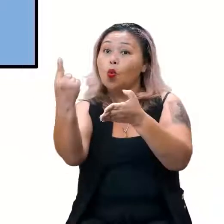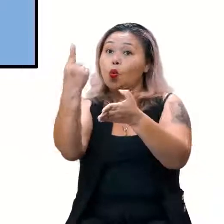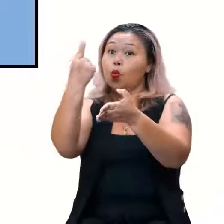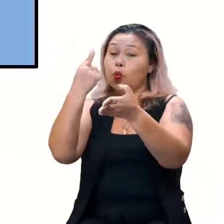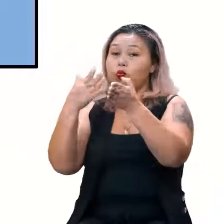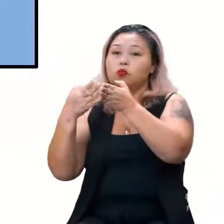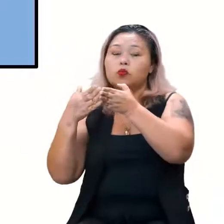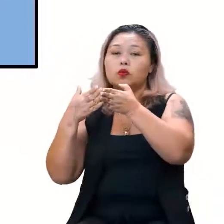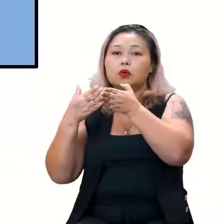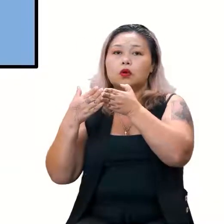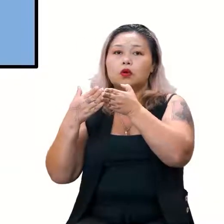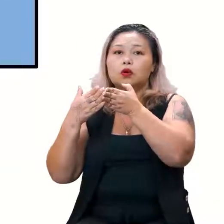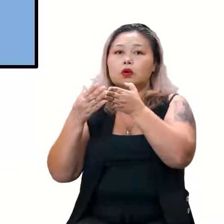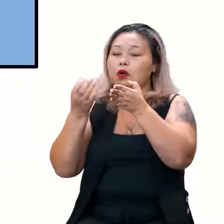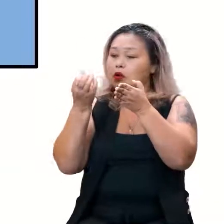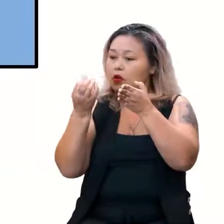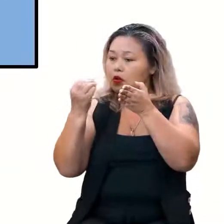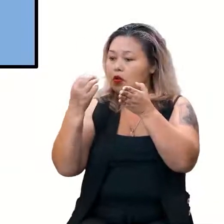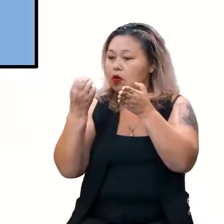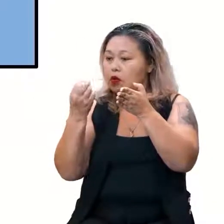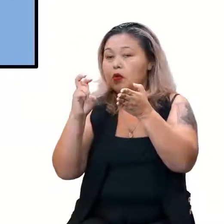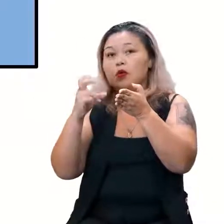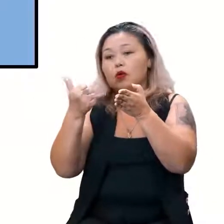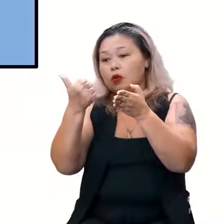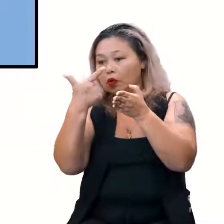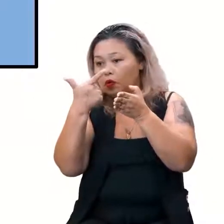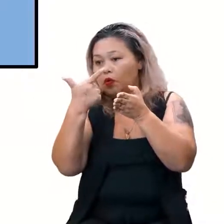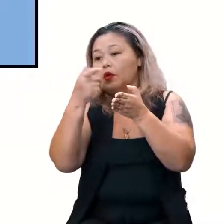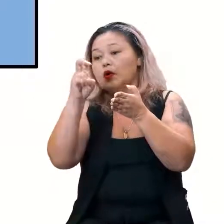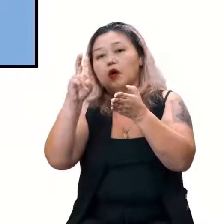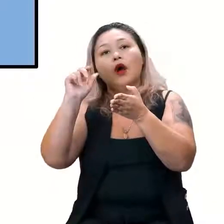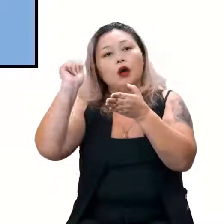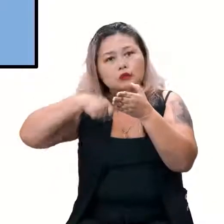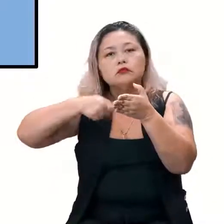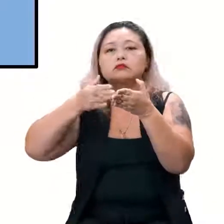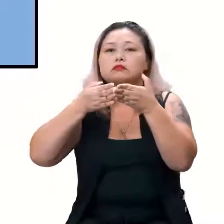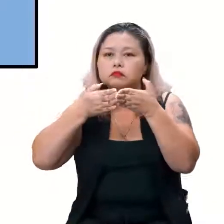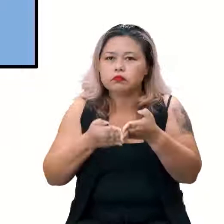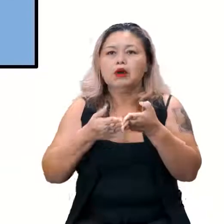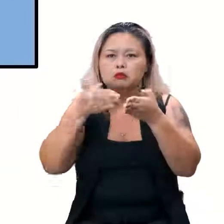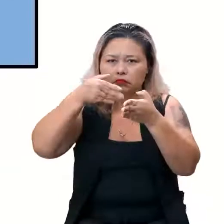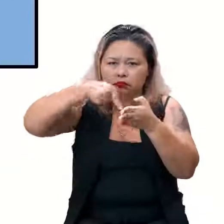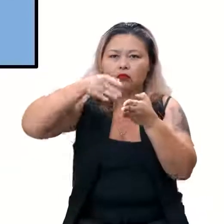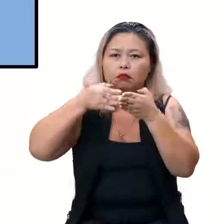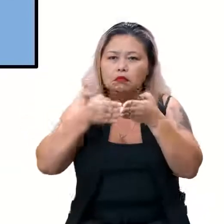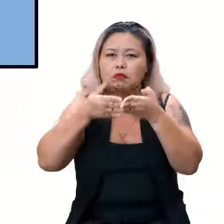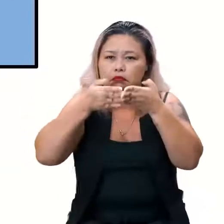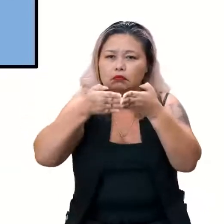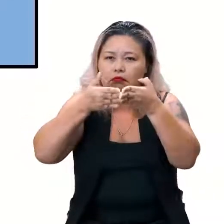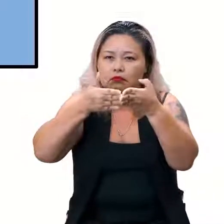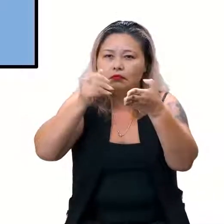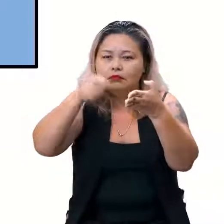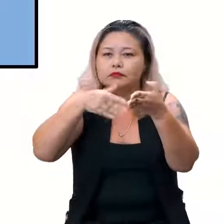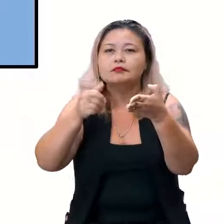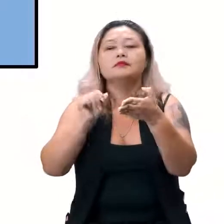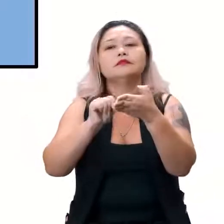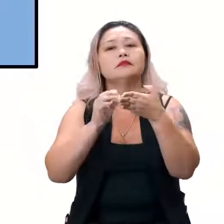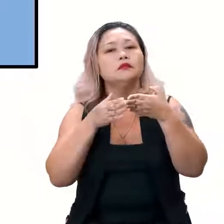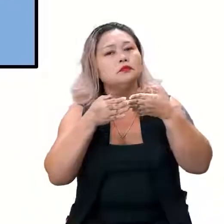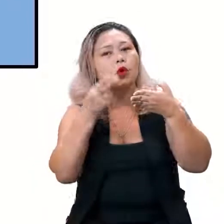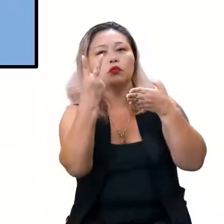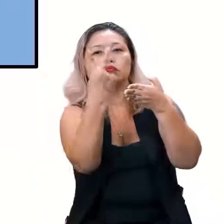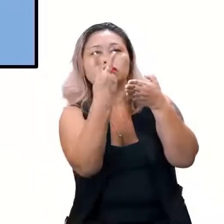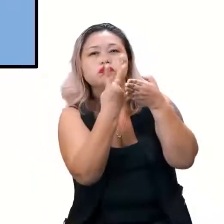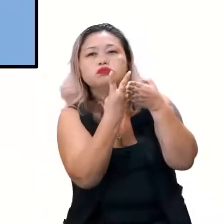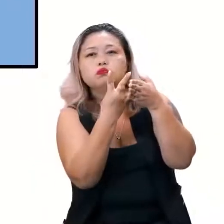tá, peraí. 60, 65, 125 quilos. Então o barco suporta. Suporta. Então, beleza. Então, atravessaram os dois... Um ficou do